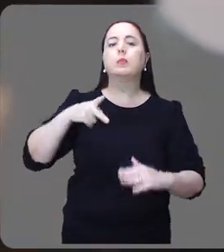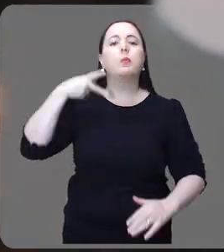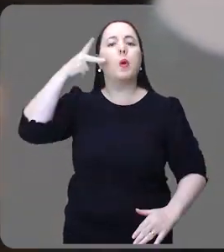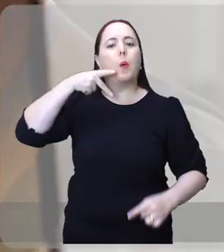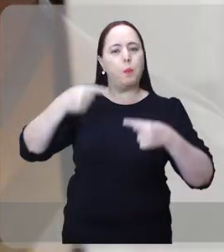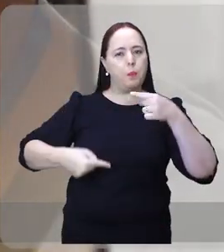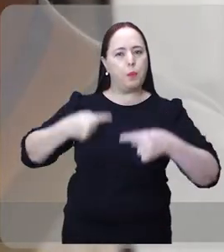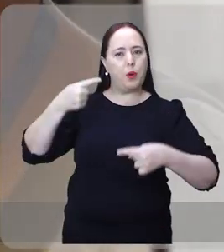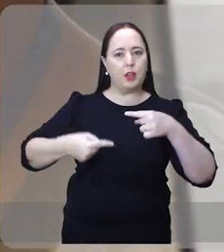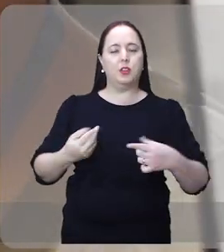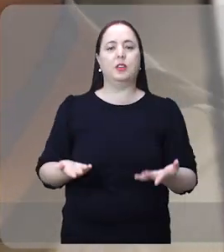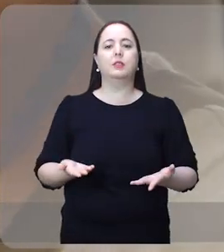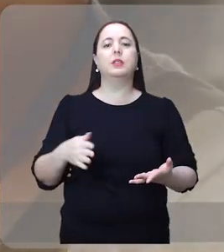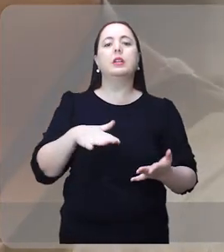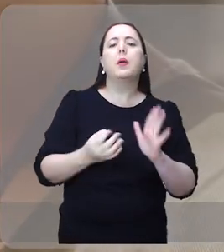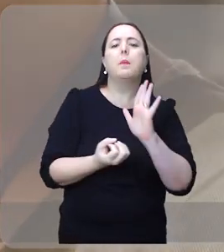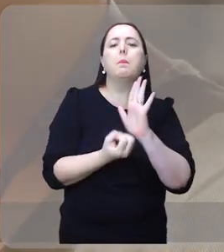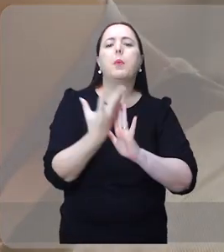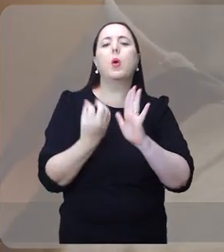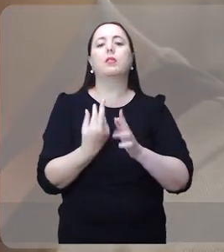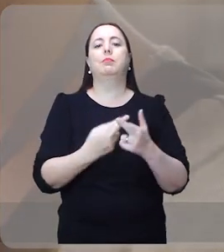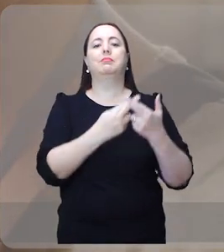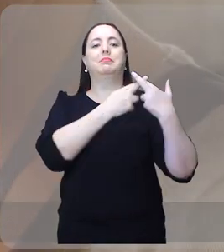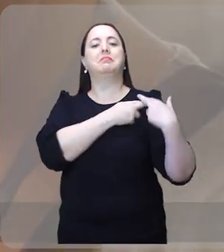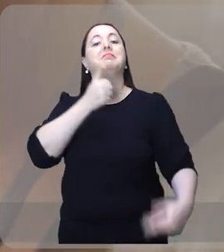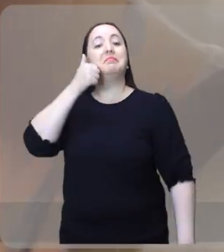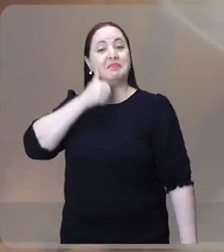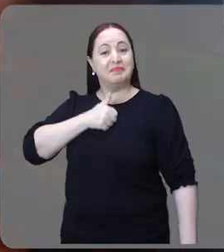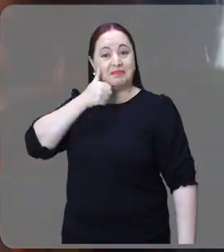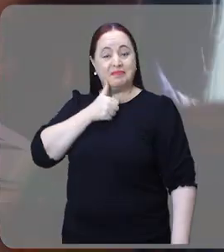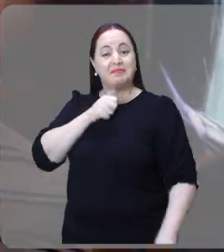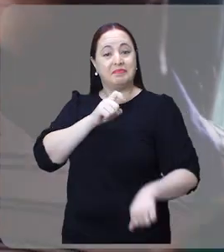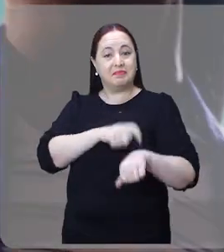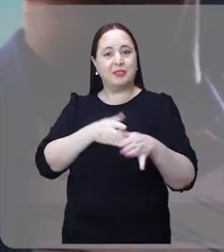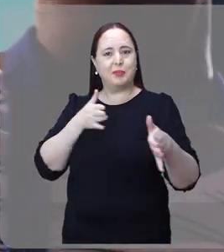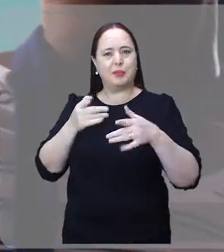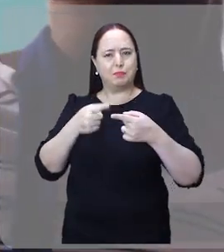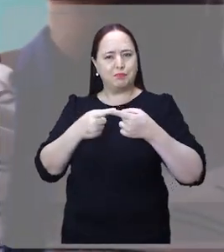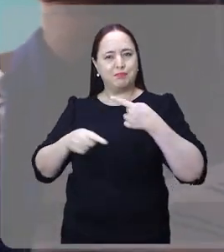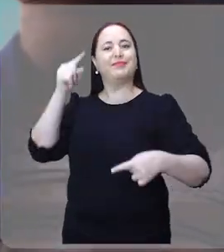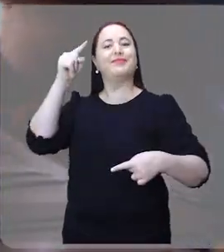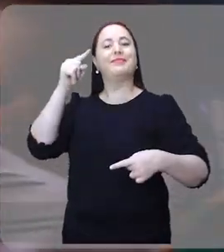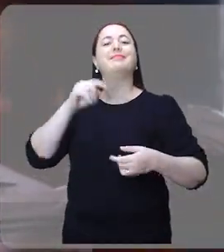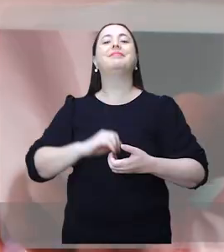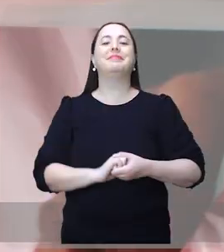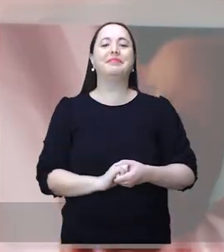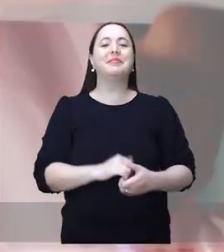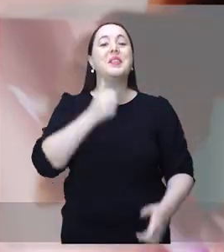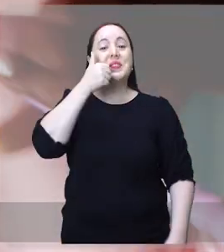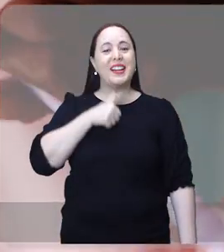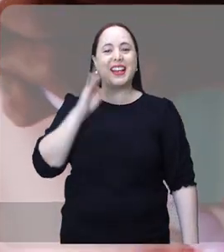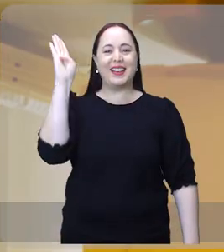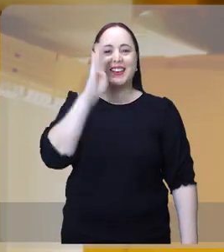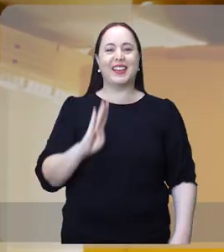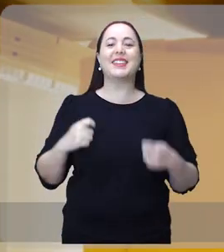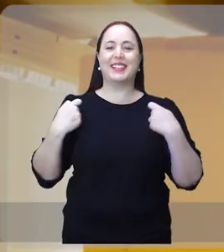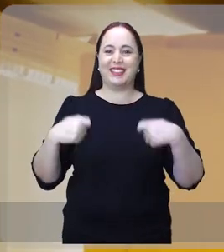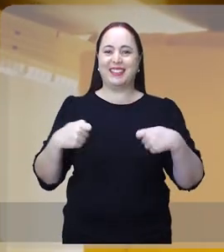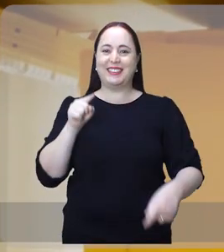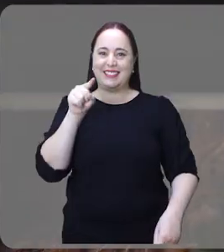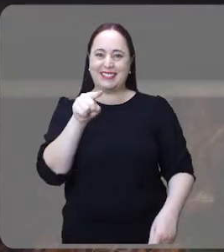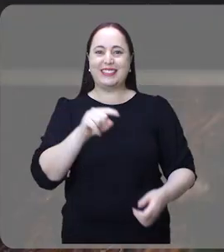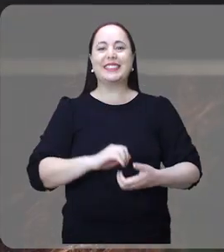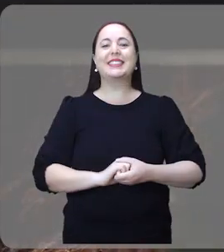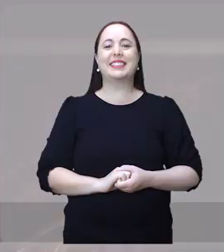política. A força produtiva está em suas mãos. É hora de superação. Mulher, o Brasil